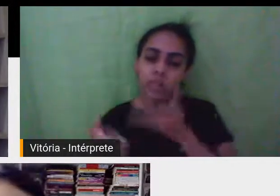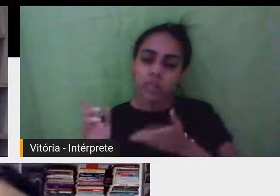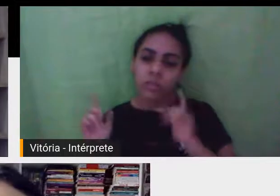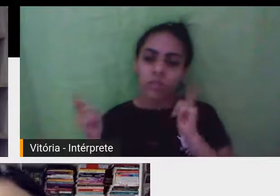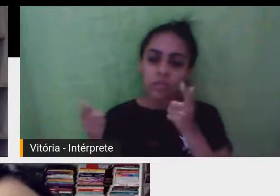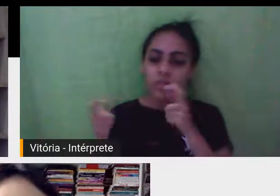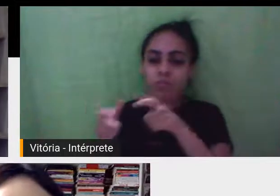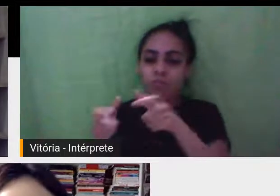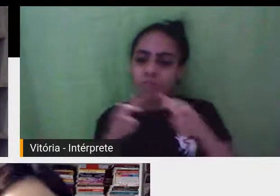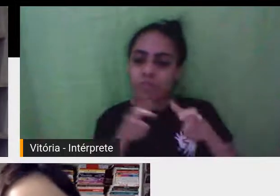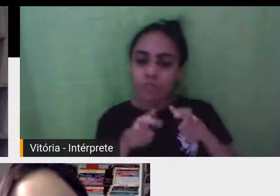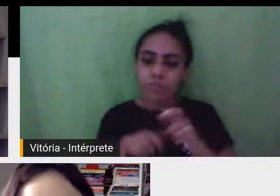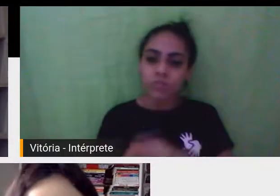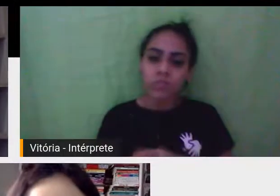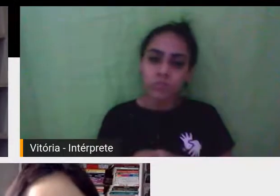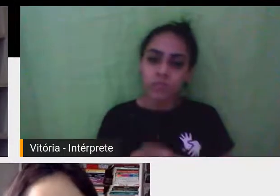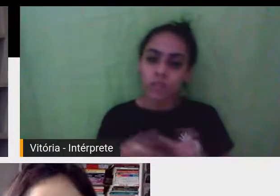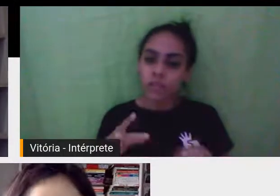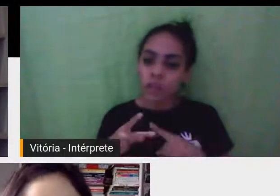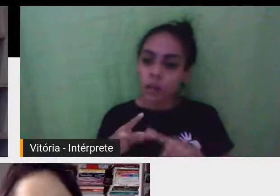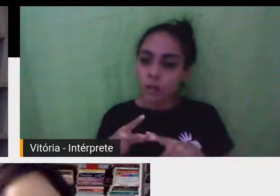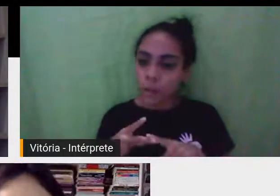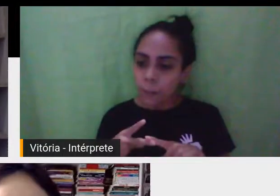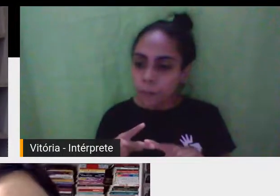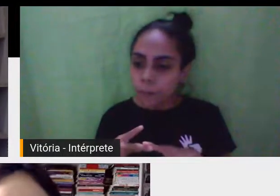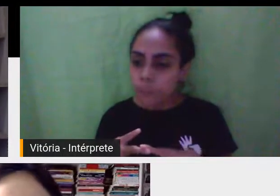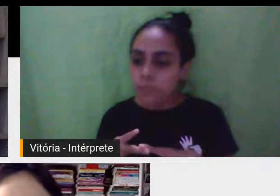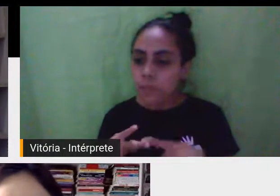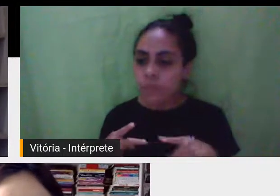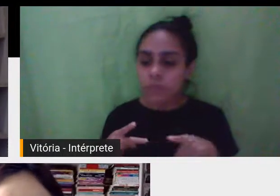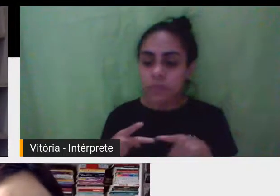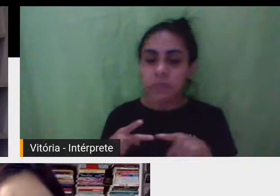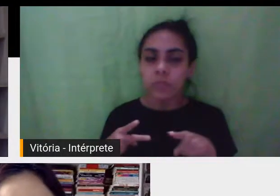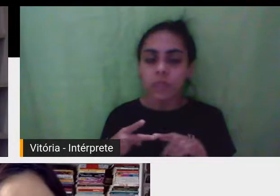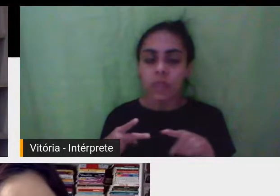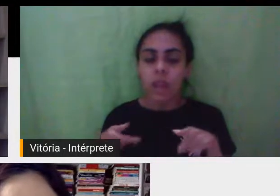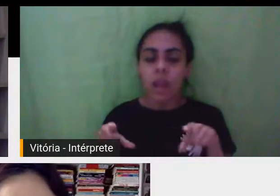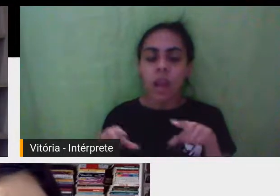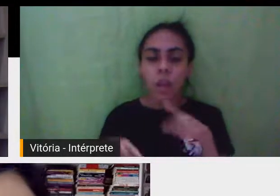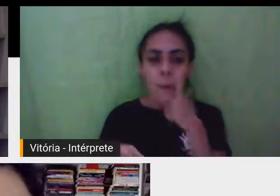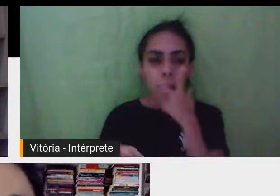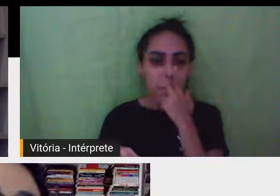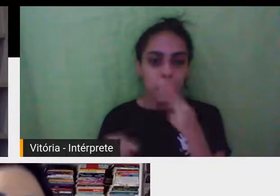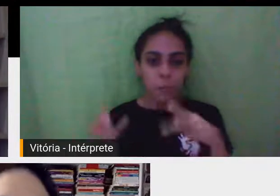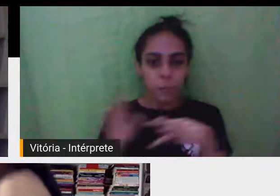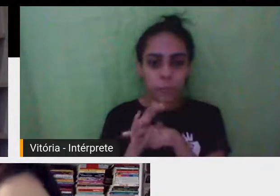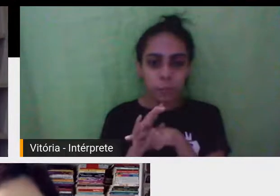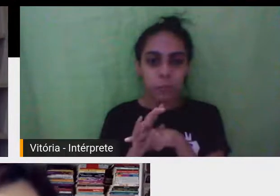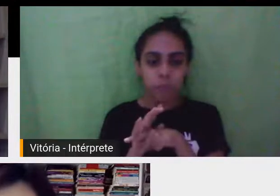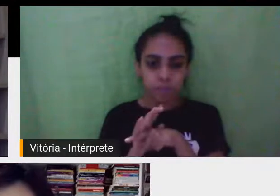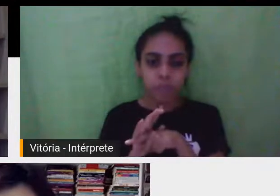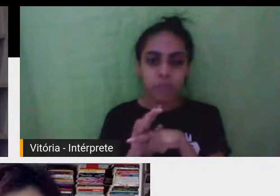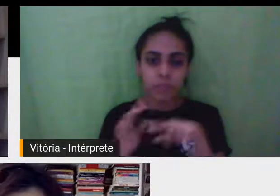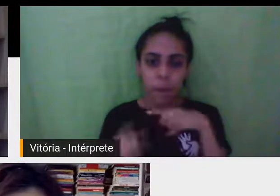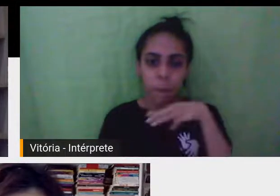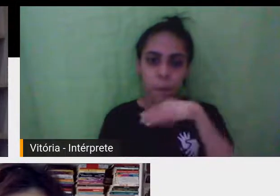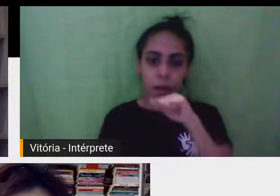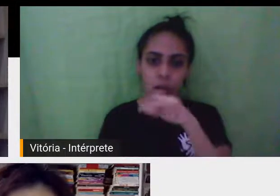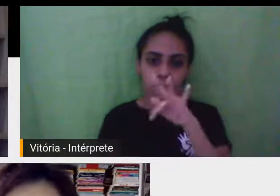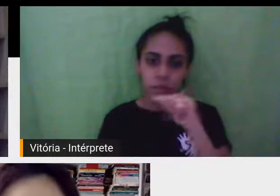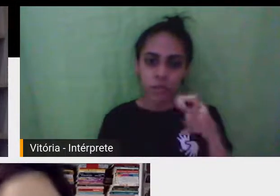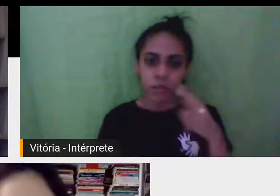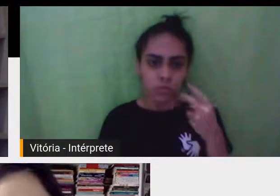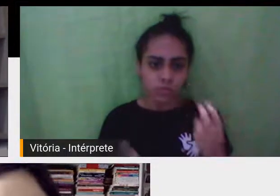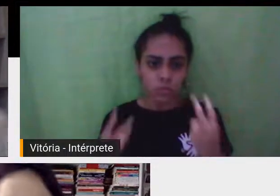O nascimento da máfia, o berço da máfia italiana. Exatamente. E aí, vocês estão me vendo ou eu caí?